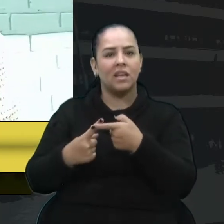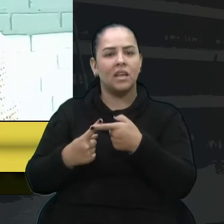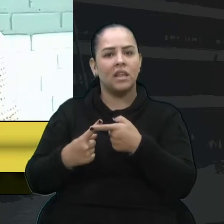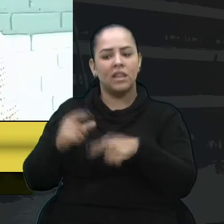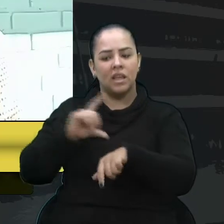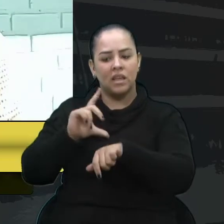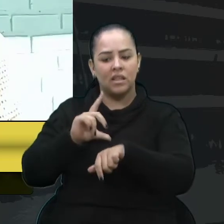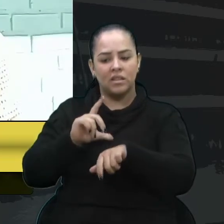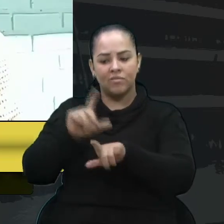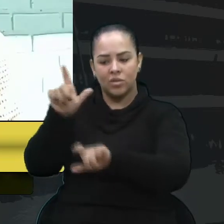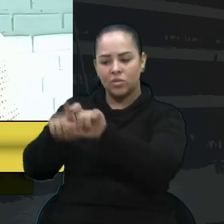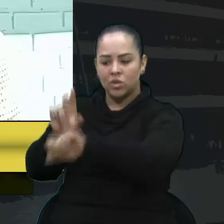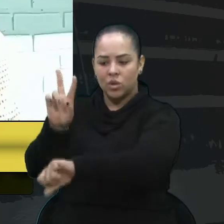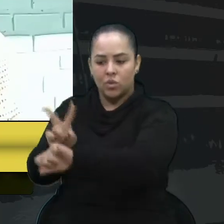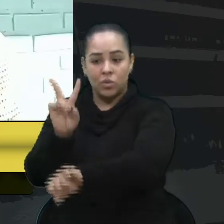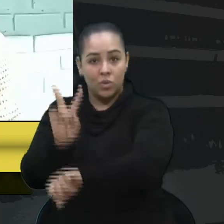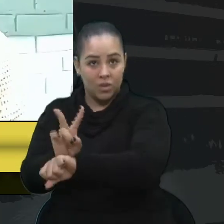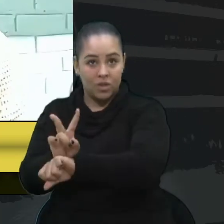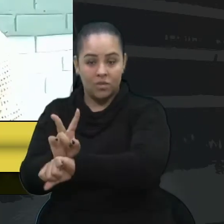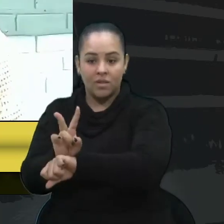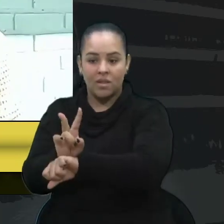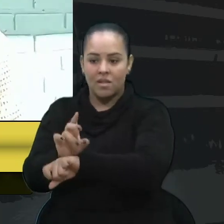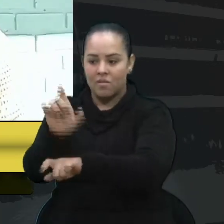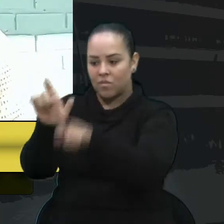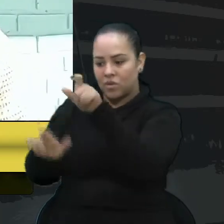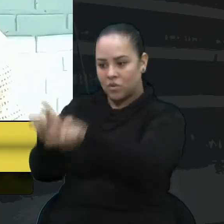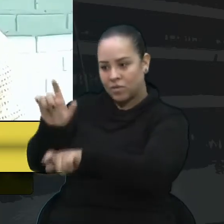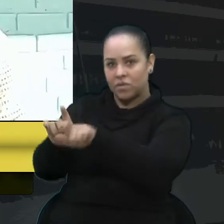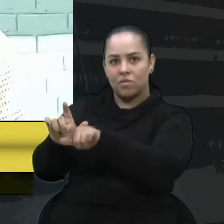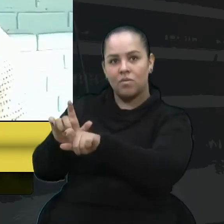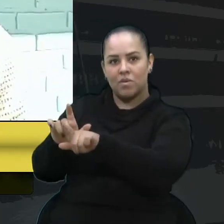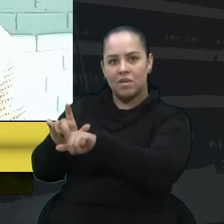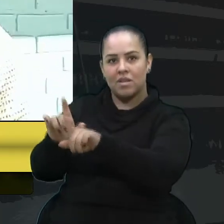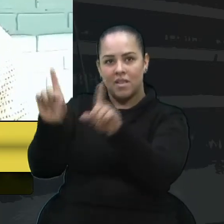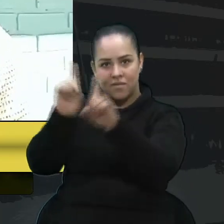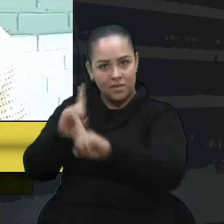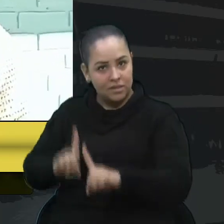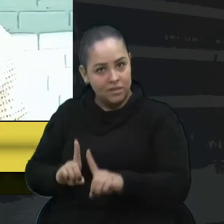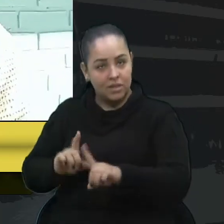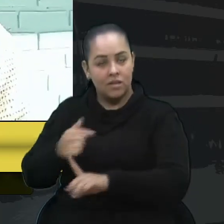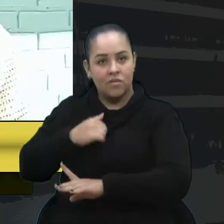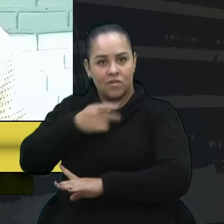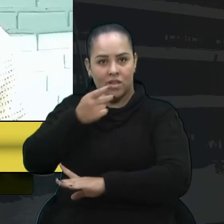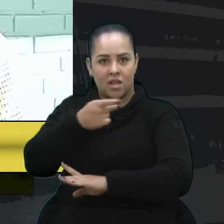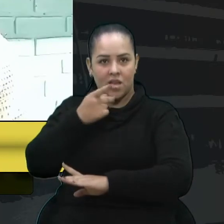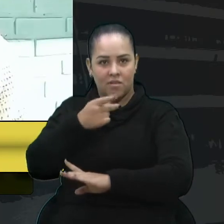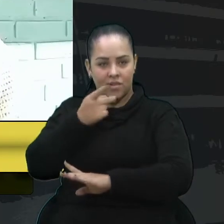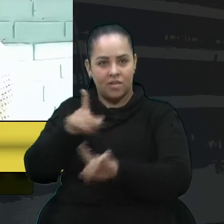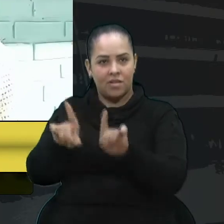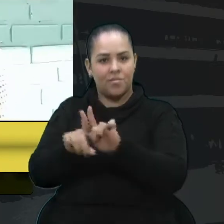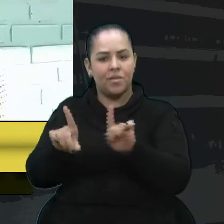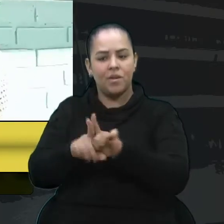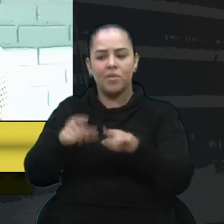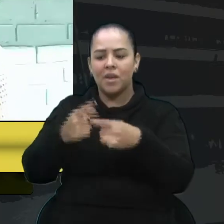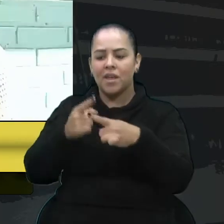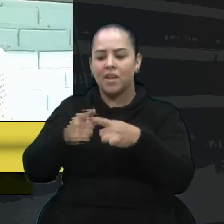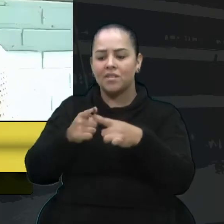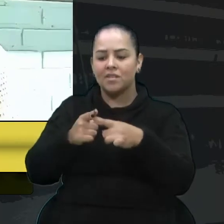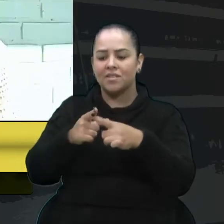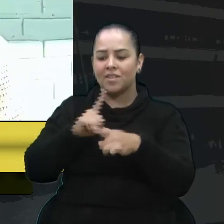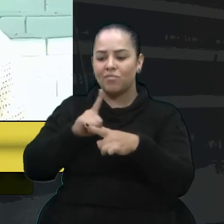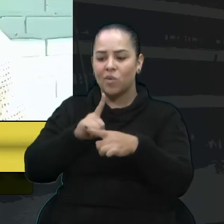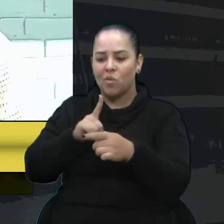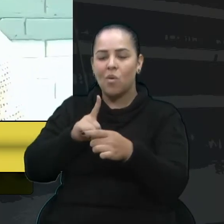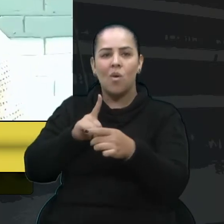cuidadores das pessoas com deficiência, e eu já falava em sessão anterior, de que eles também têm uma exposição muito grande no cuidado das